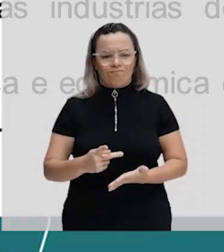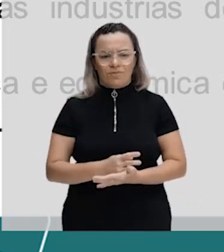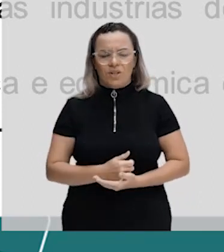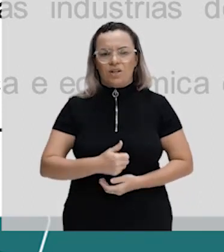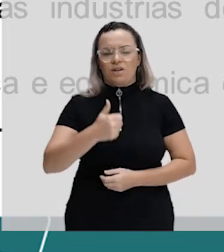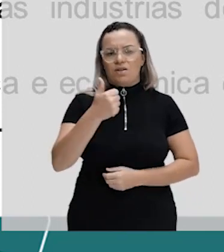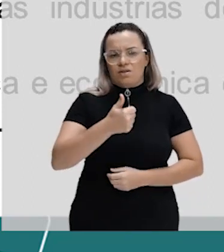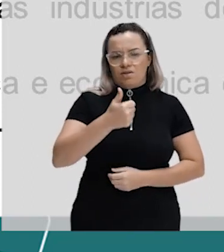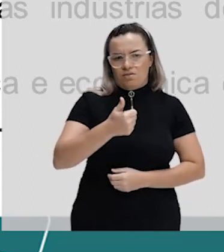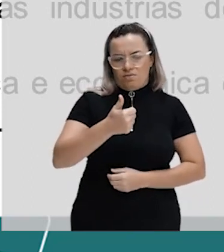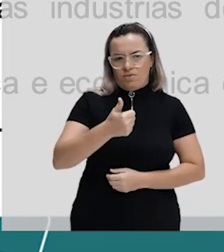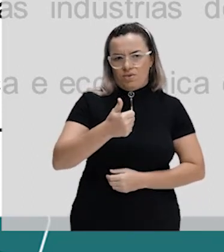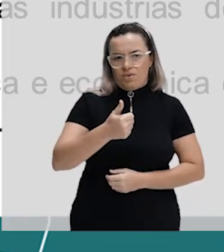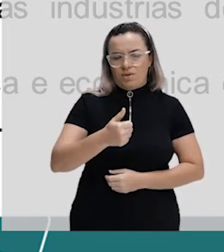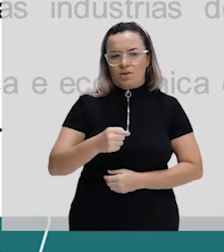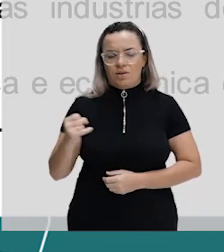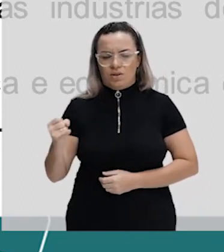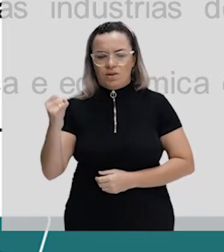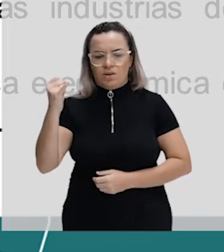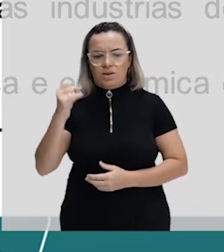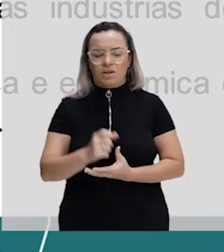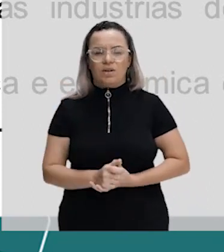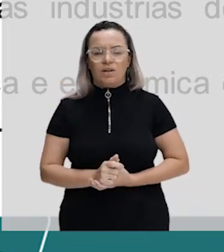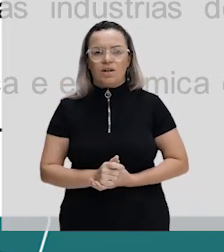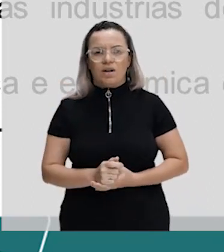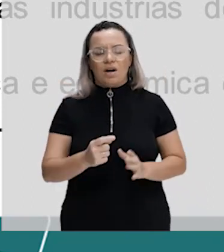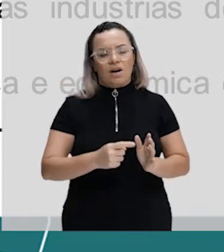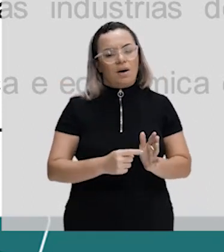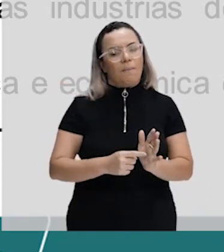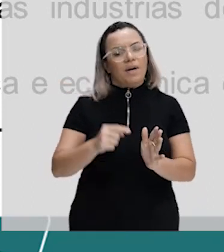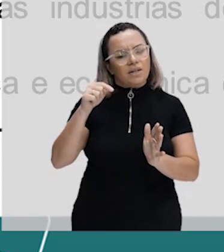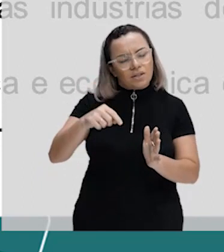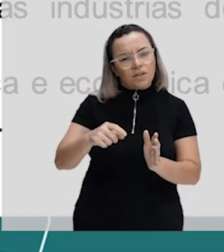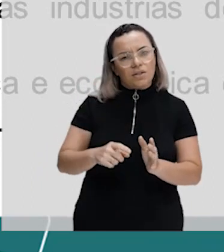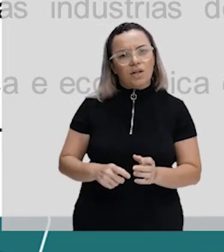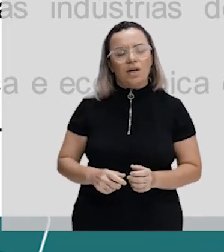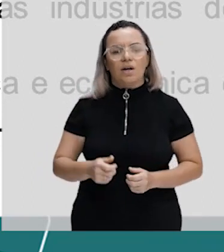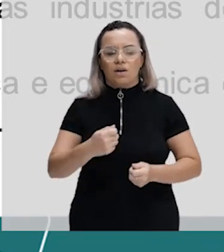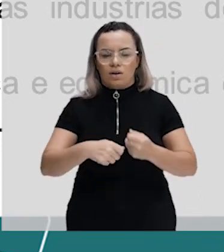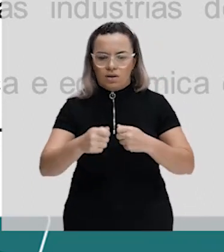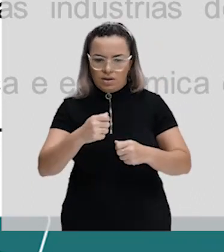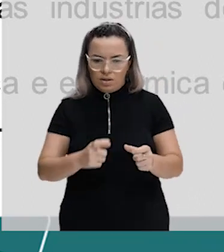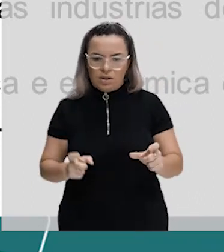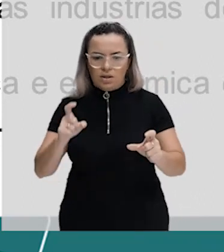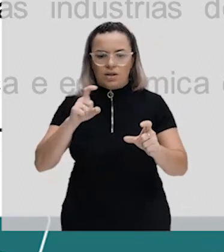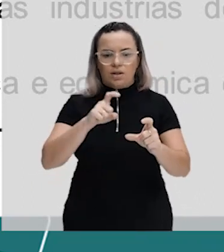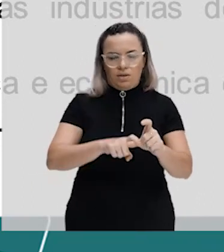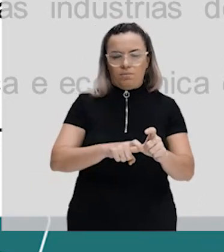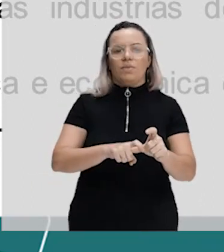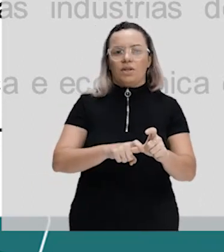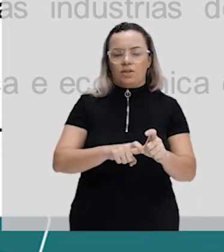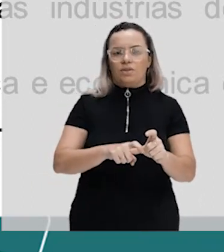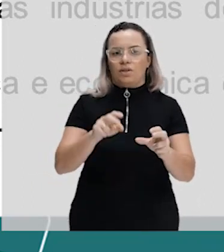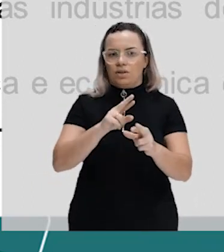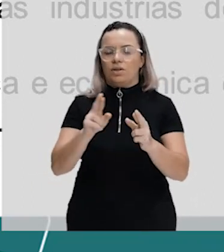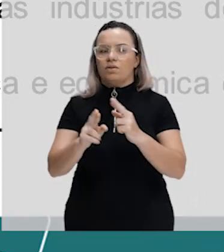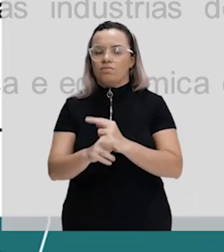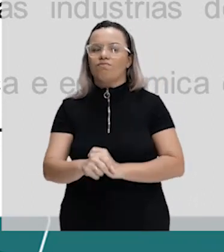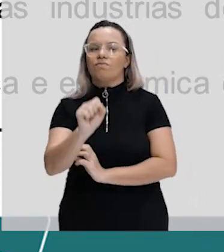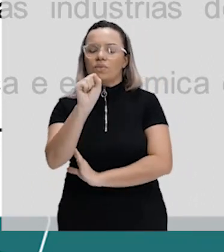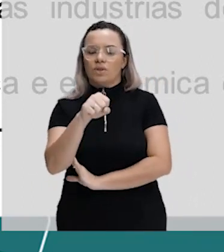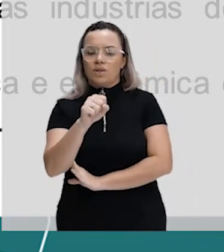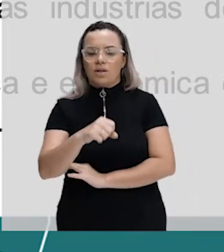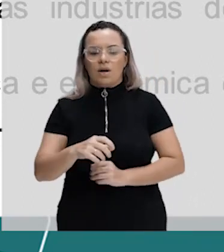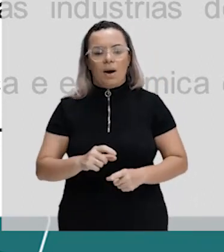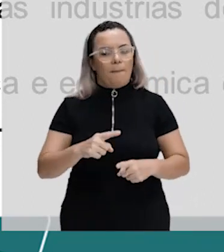coisa importante. O Brasil apresenta uma economia dependente com os grandes centros? Sim. Até aí está correto. Mas o Brasil não possui um baixo